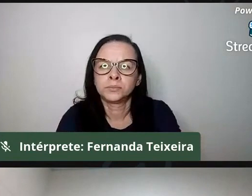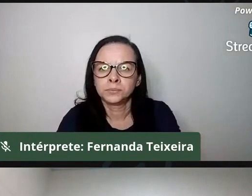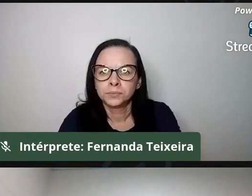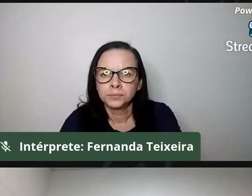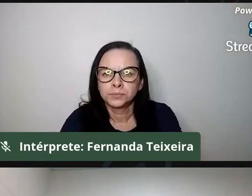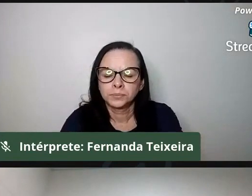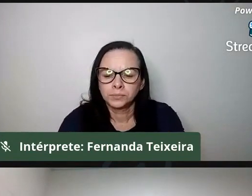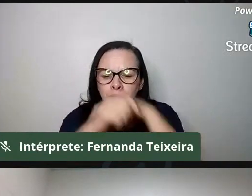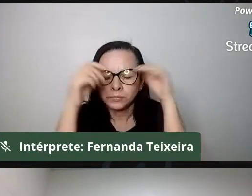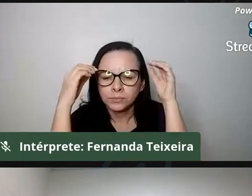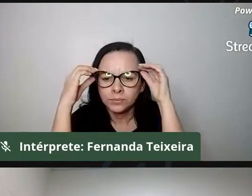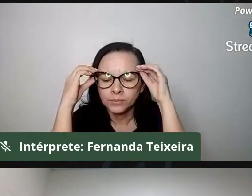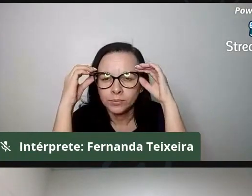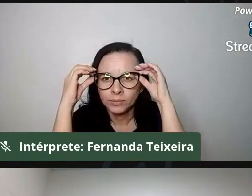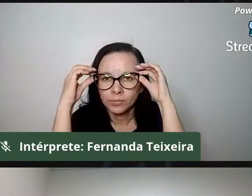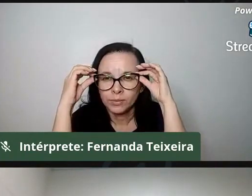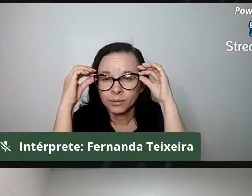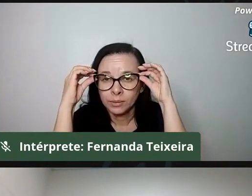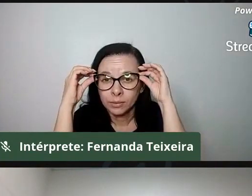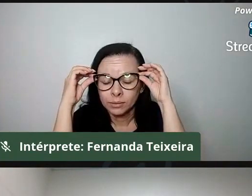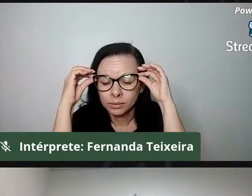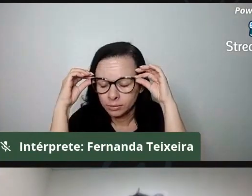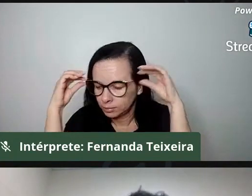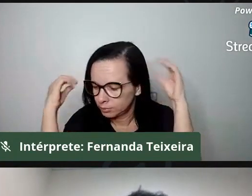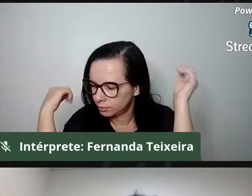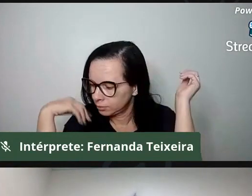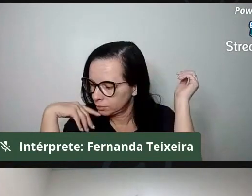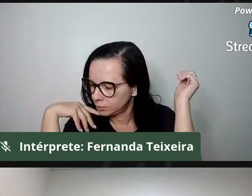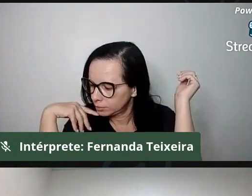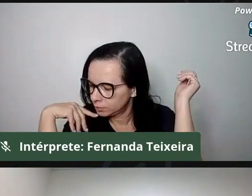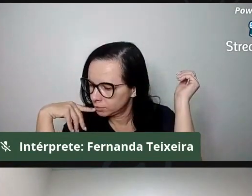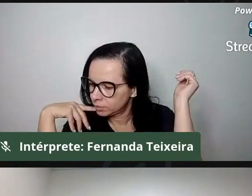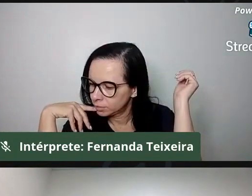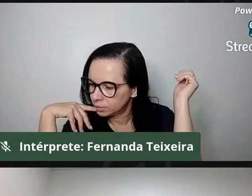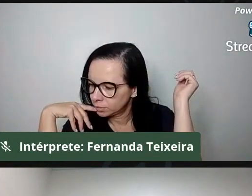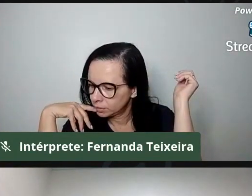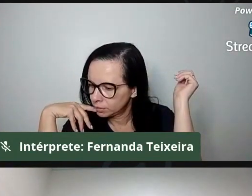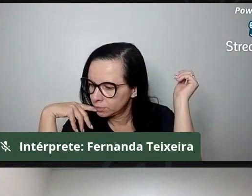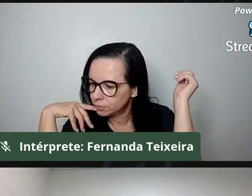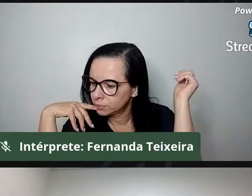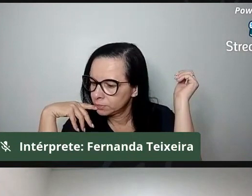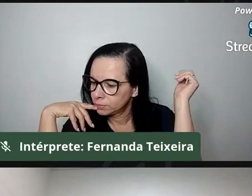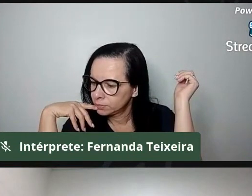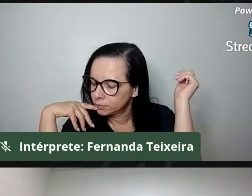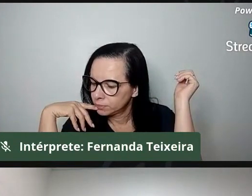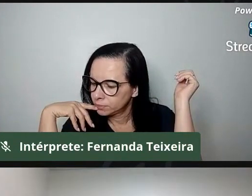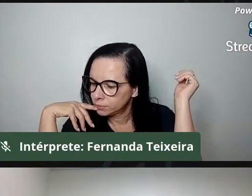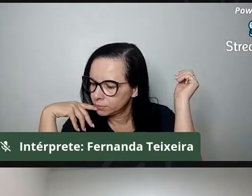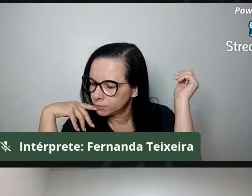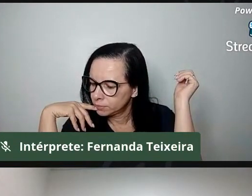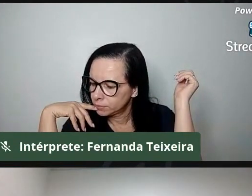Ano. Ano. Ano. Ano.